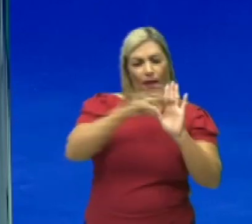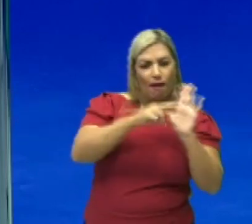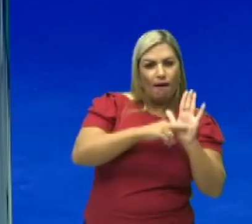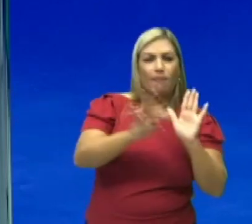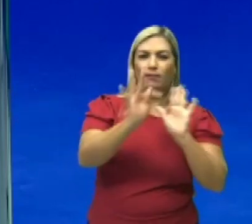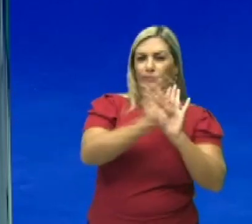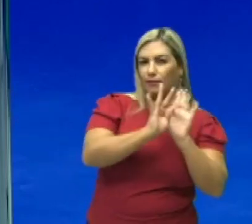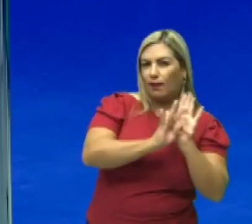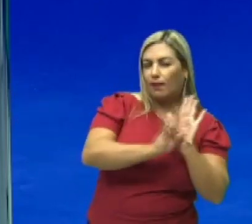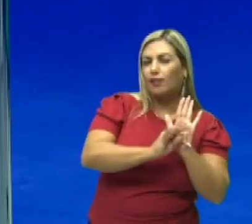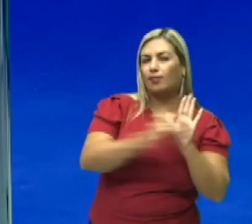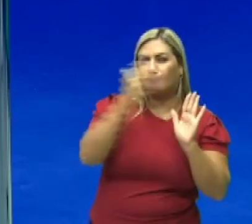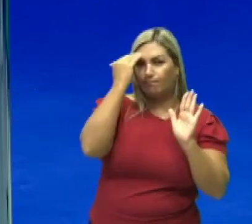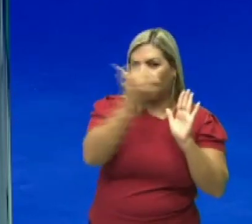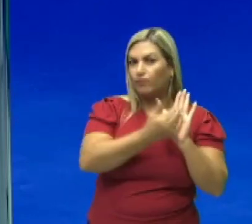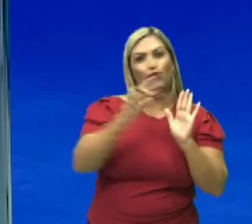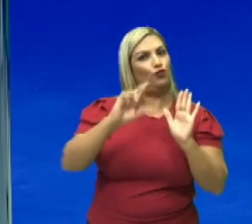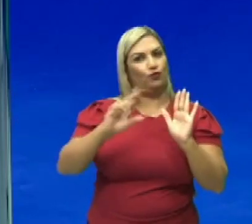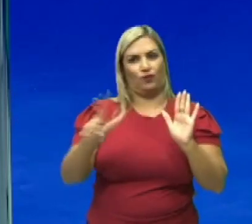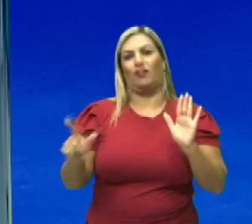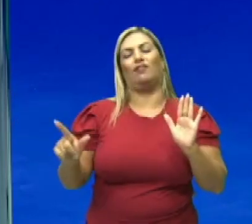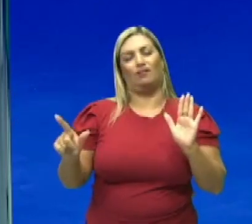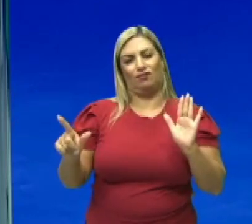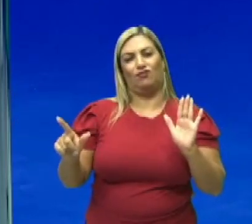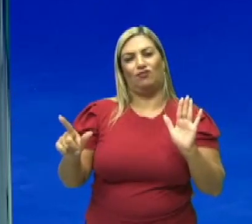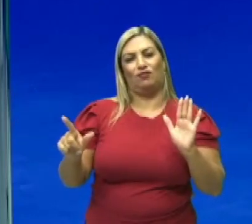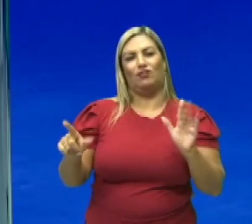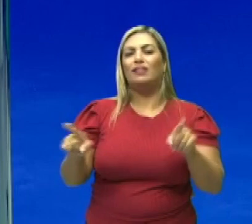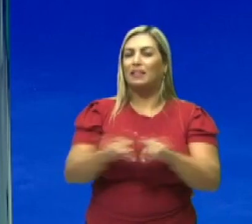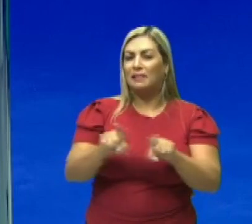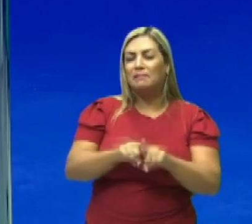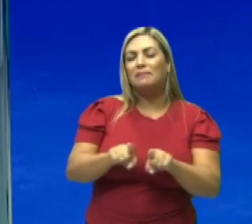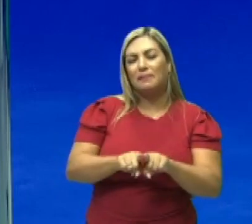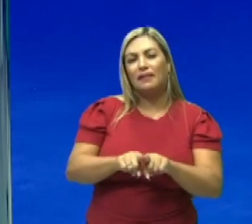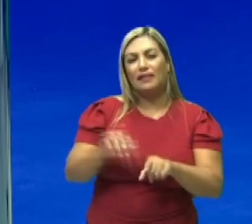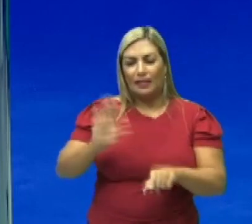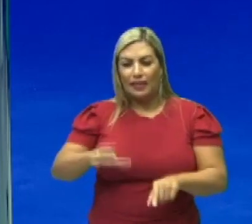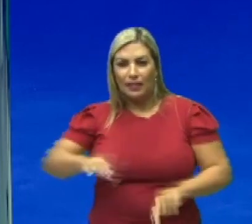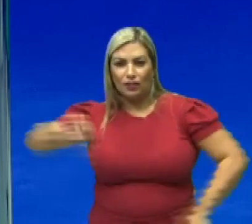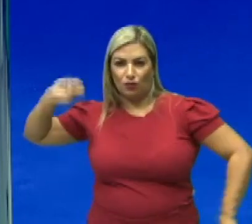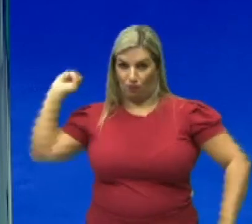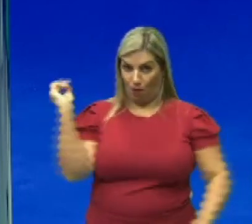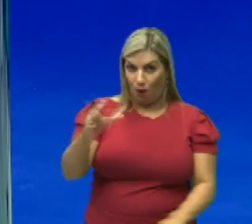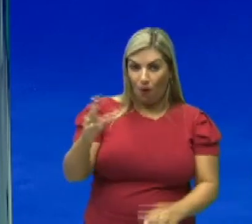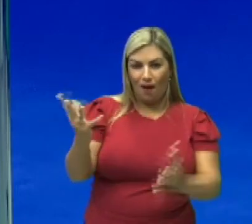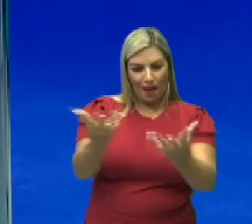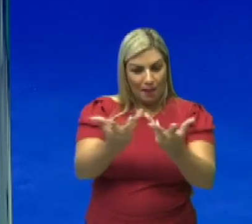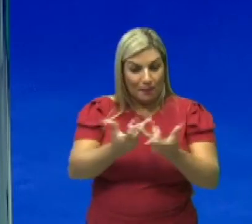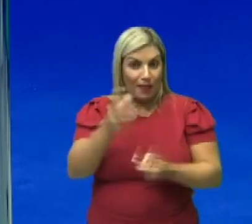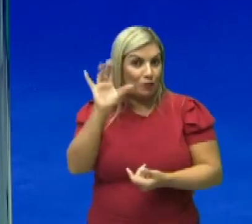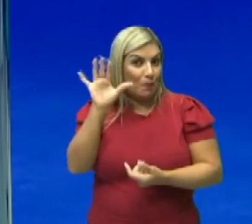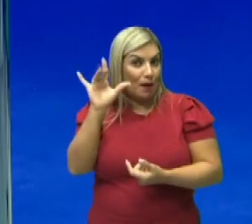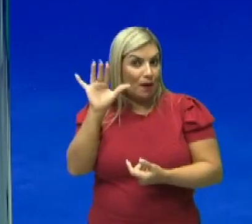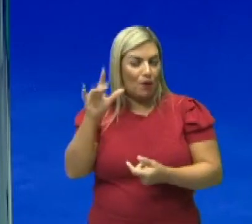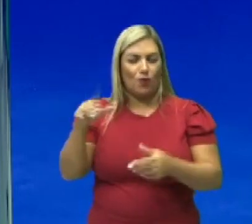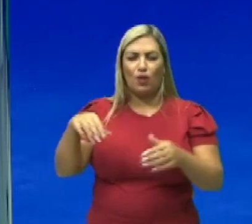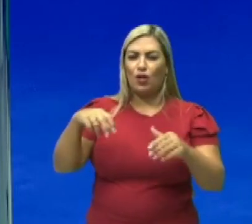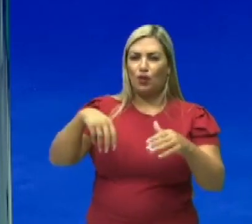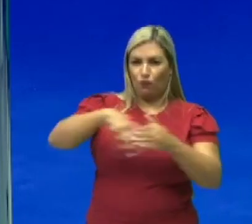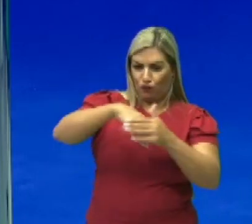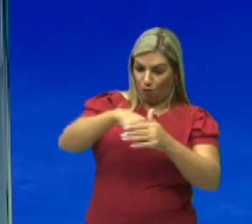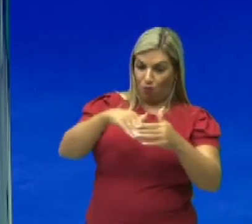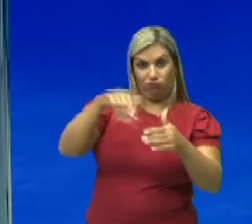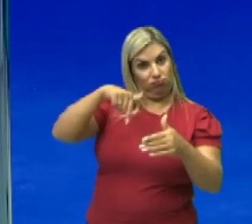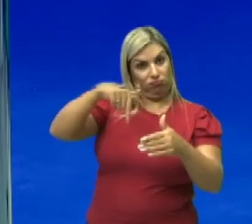técnica, das regras, são totalmente diferentes. Além do que, o handball é a habilidade com as mãos e o futebol,